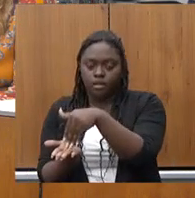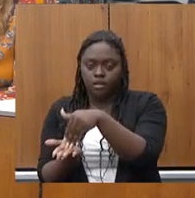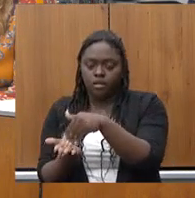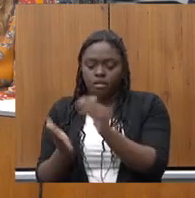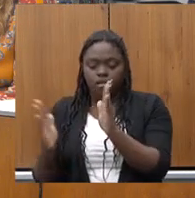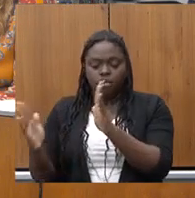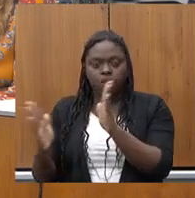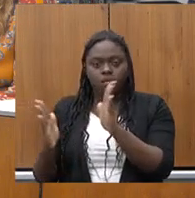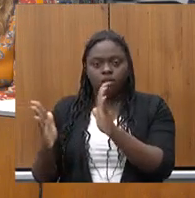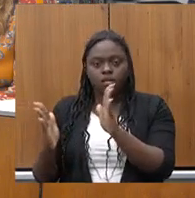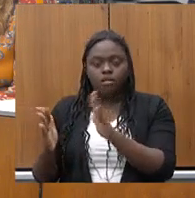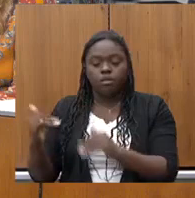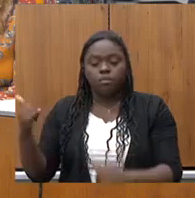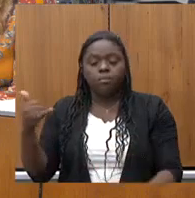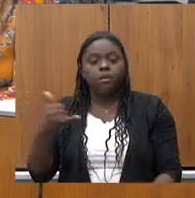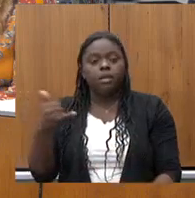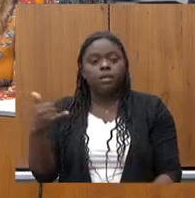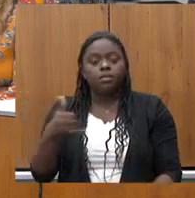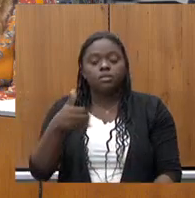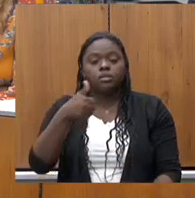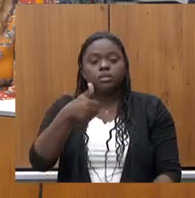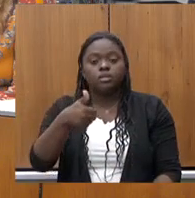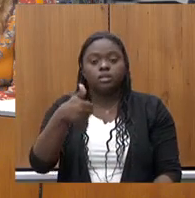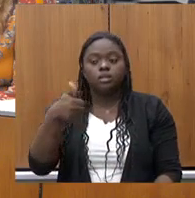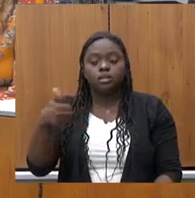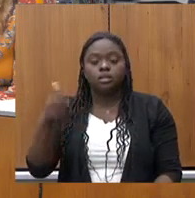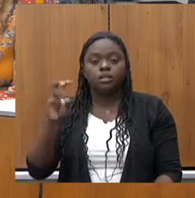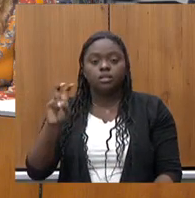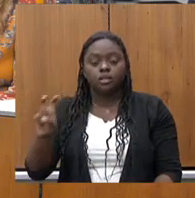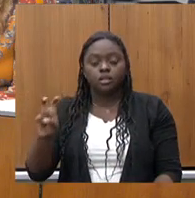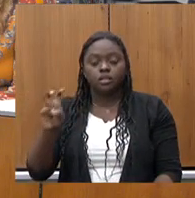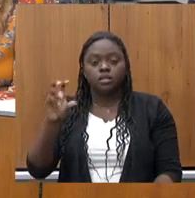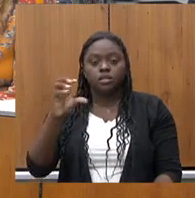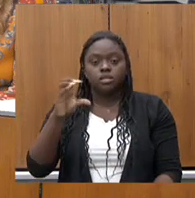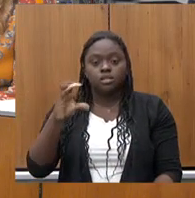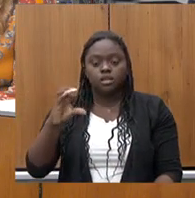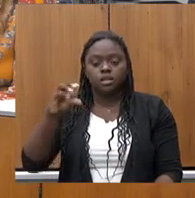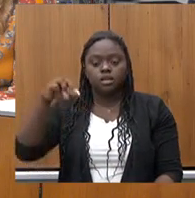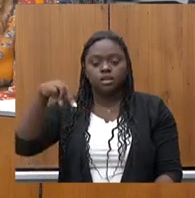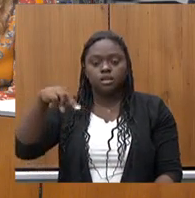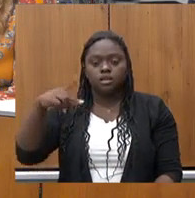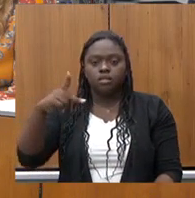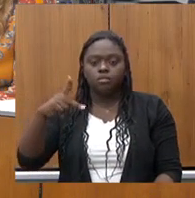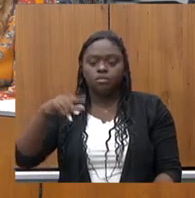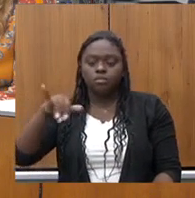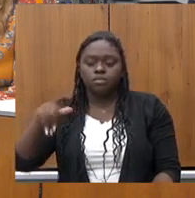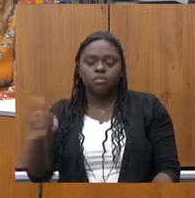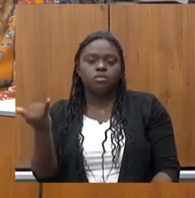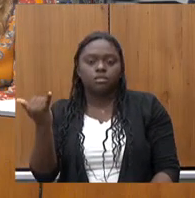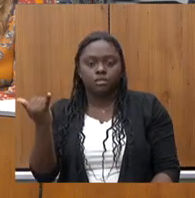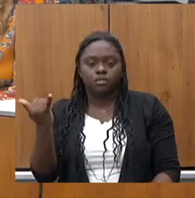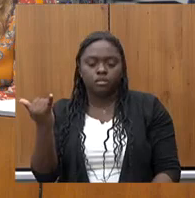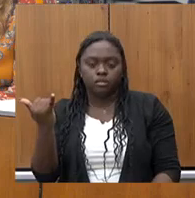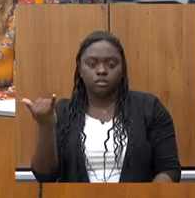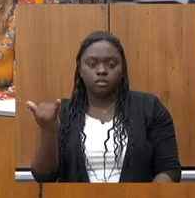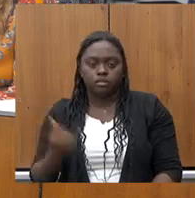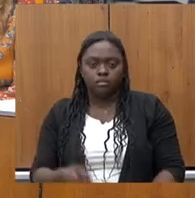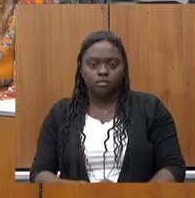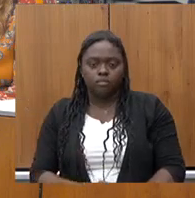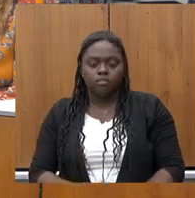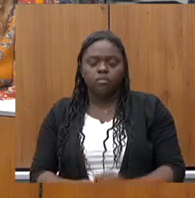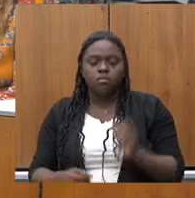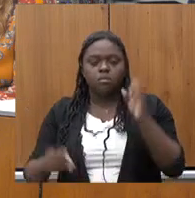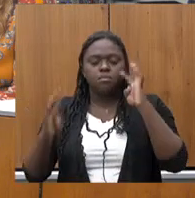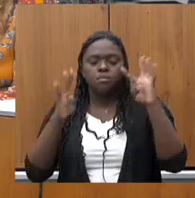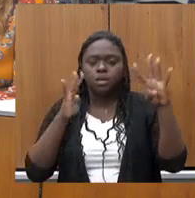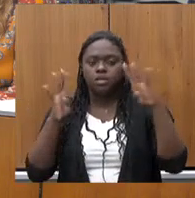menos 115 CNPJs 115 ativos imagina